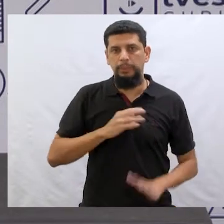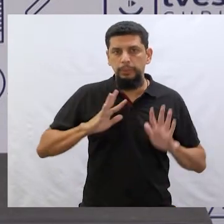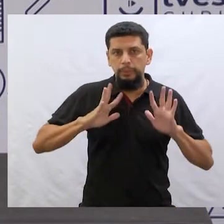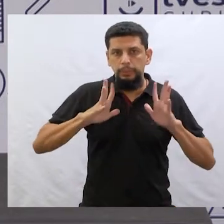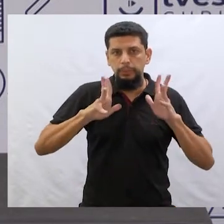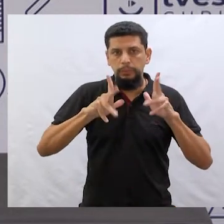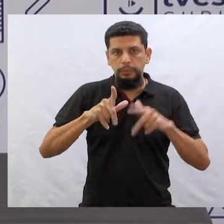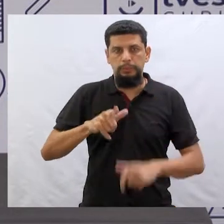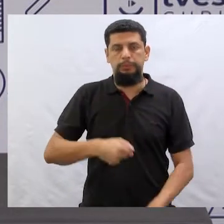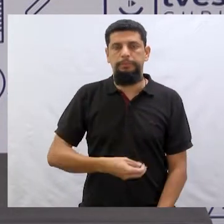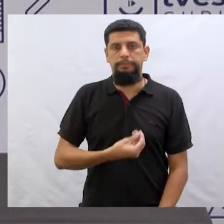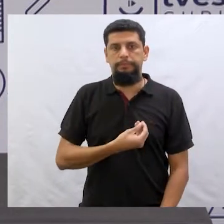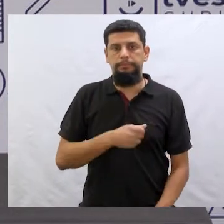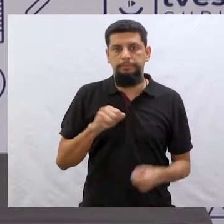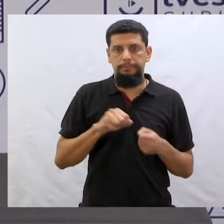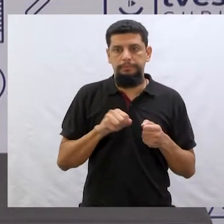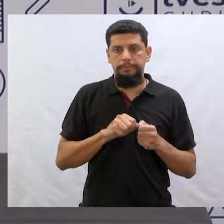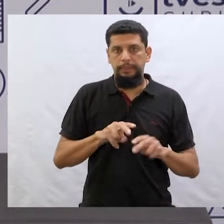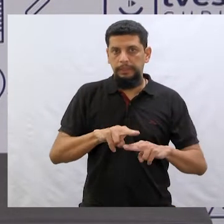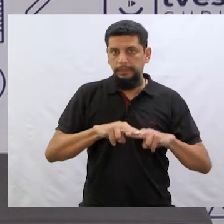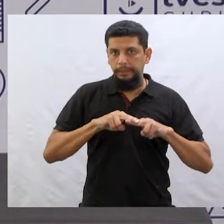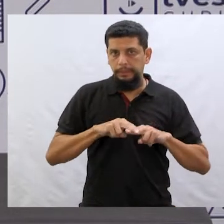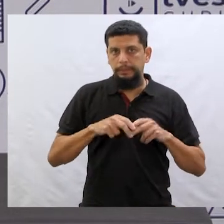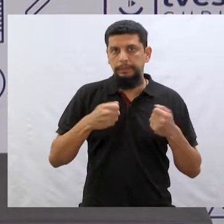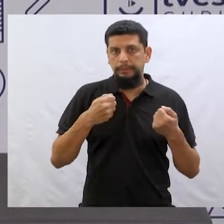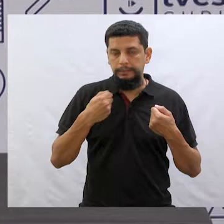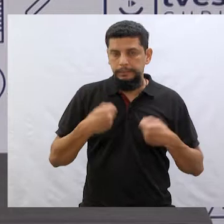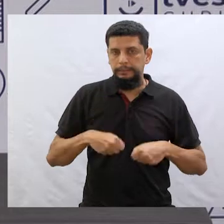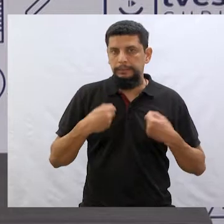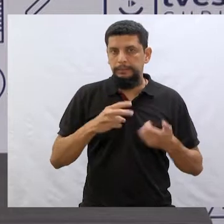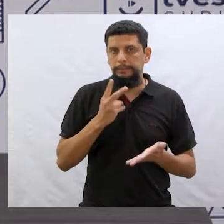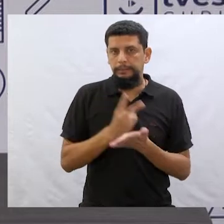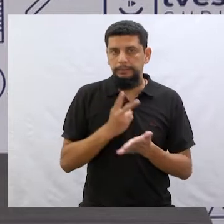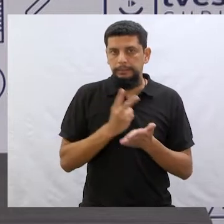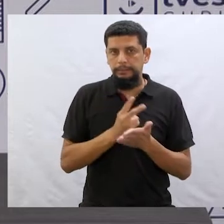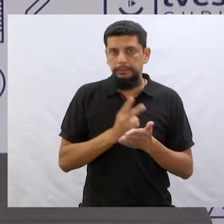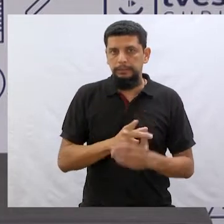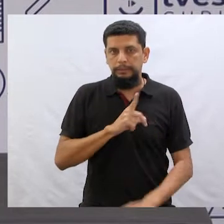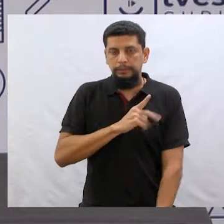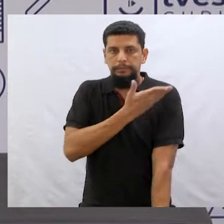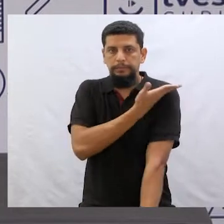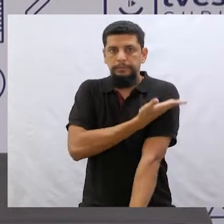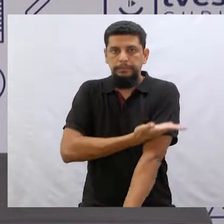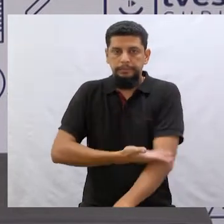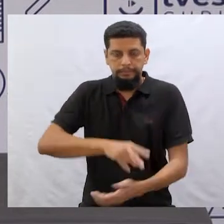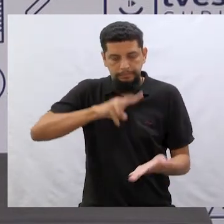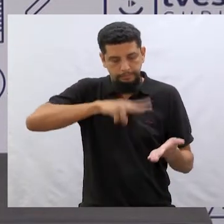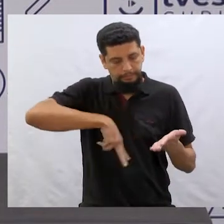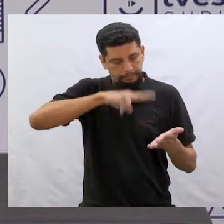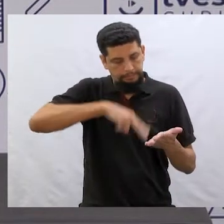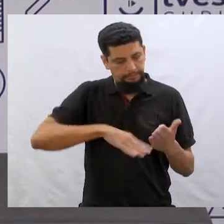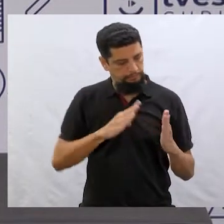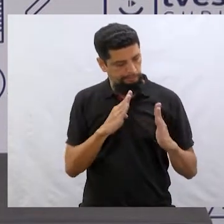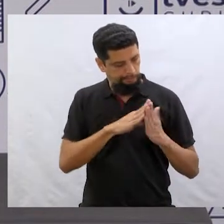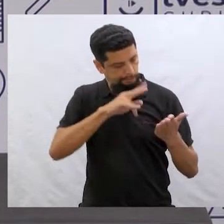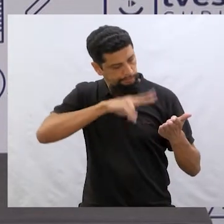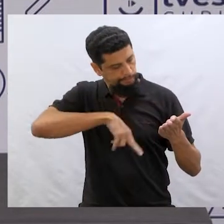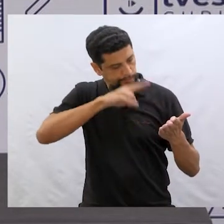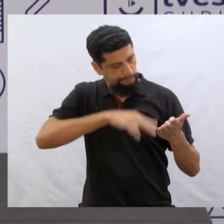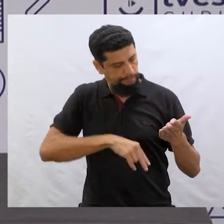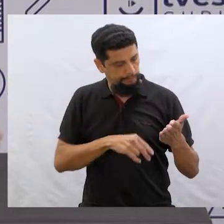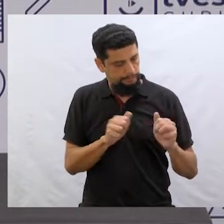em tudo que fazemos. E é por isso que a gente precisa sempre cultivar o hábito de ler em casa,